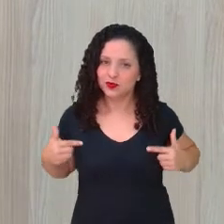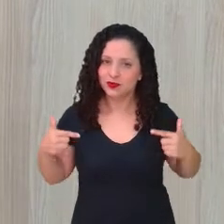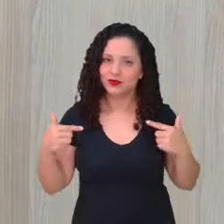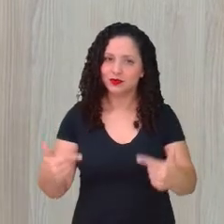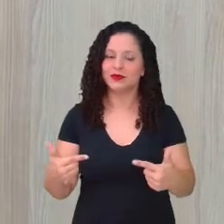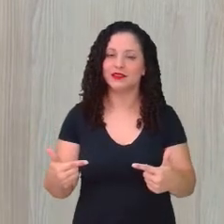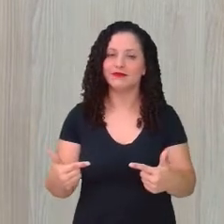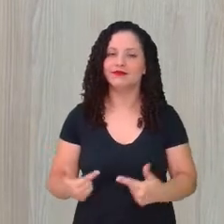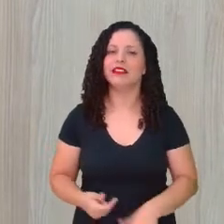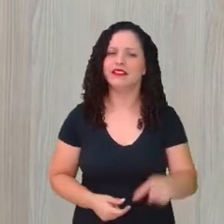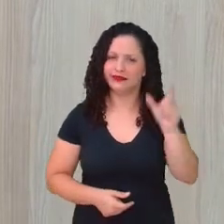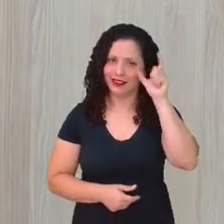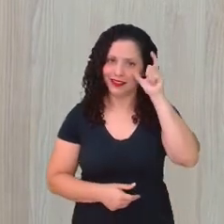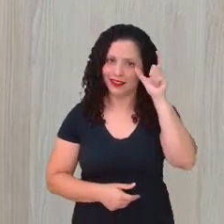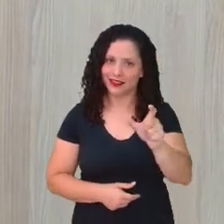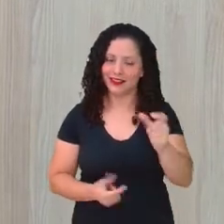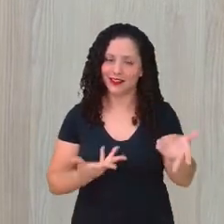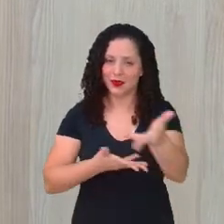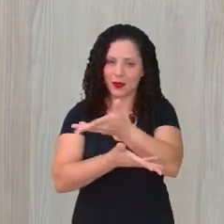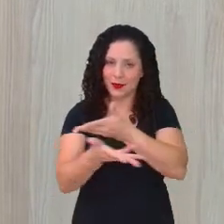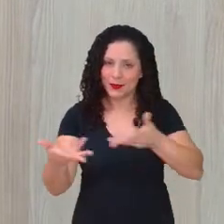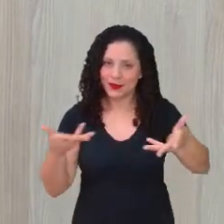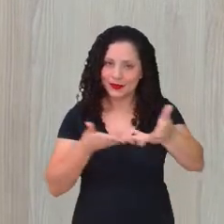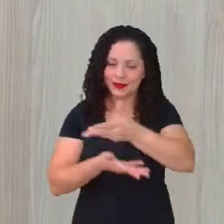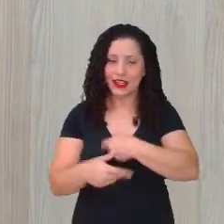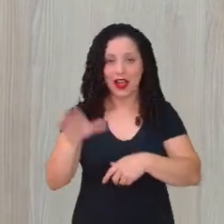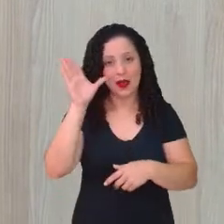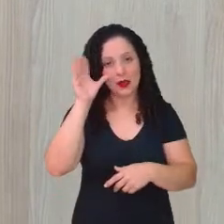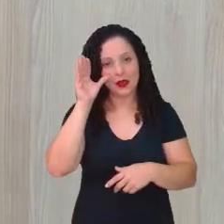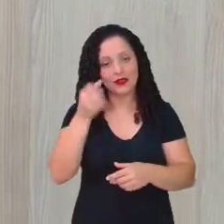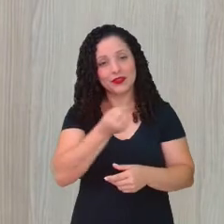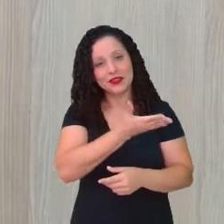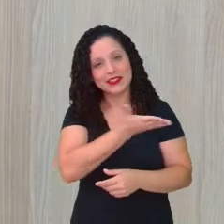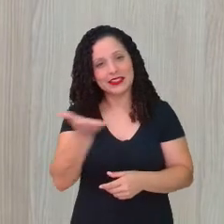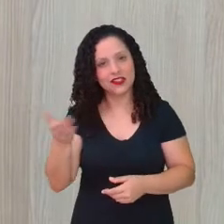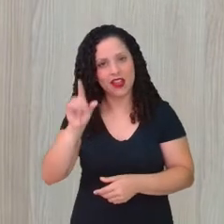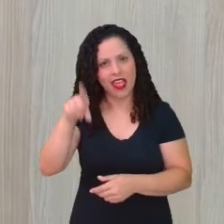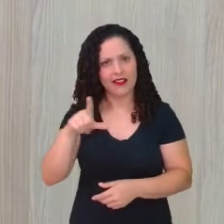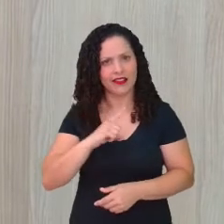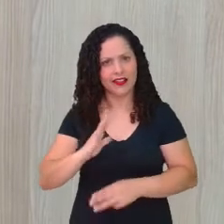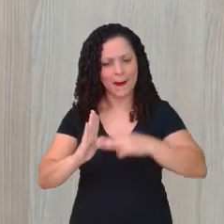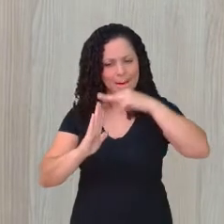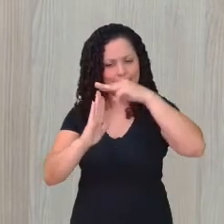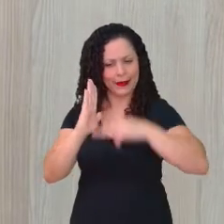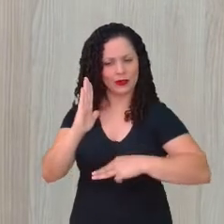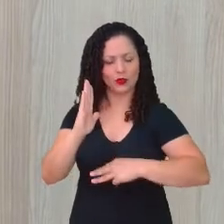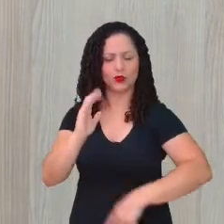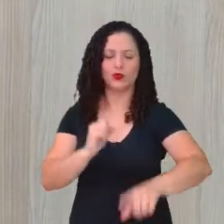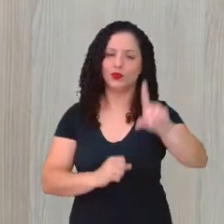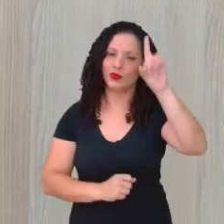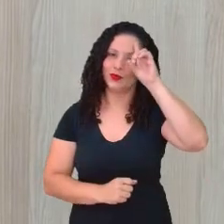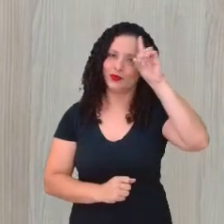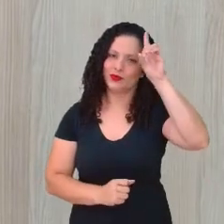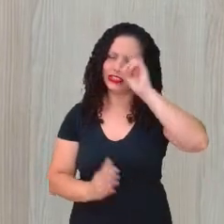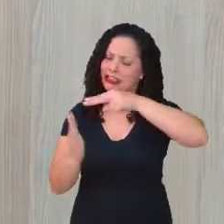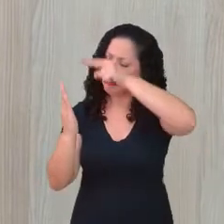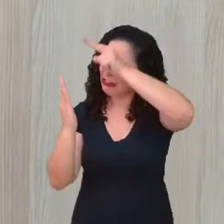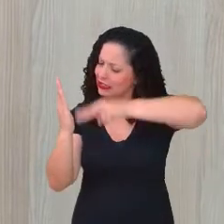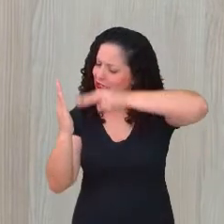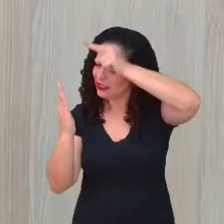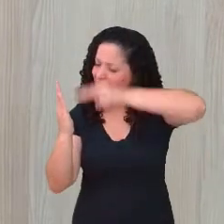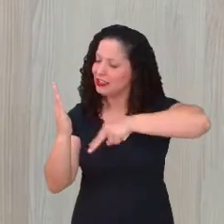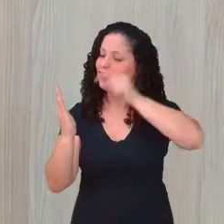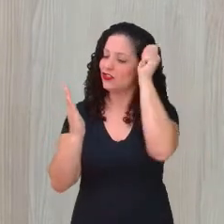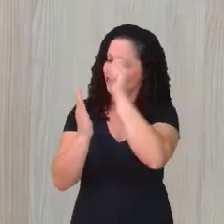aí, eu achei interessante trazer essa curiosidade. Ela era muito metódica. Então, todos os dias ela lia e ela escrevia